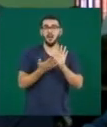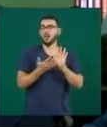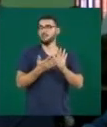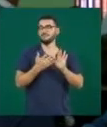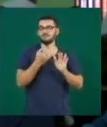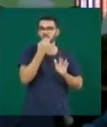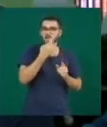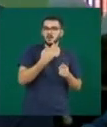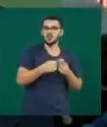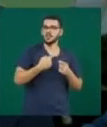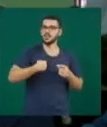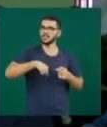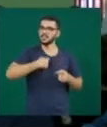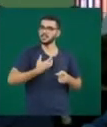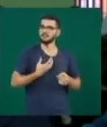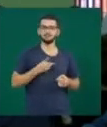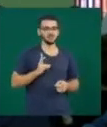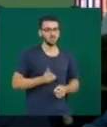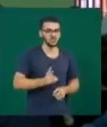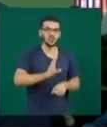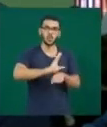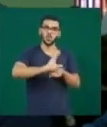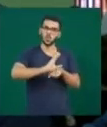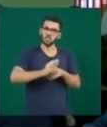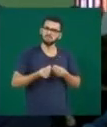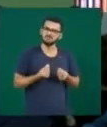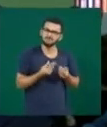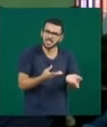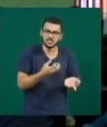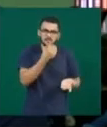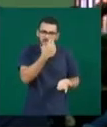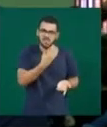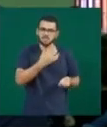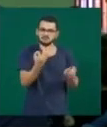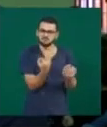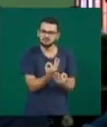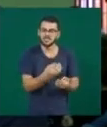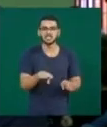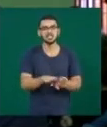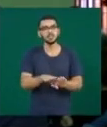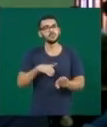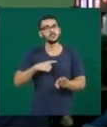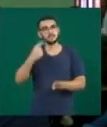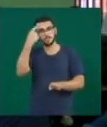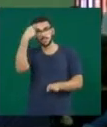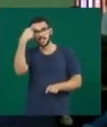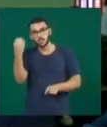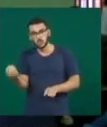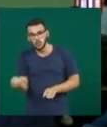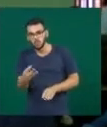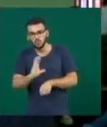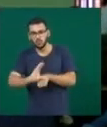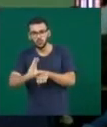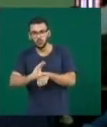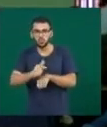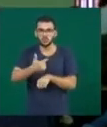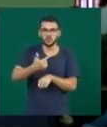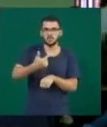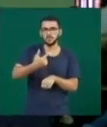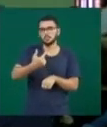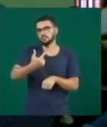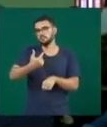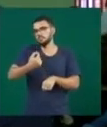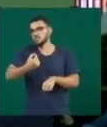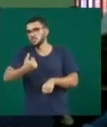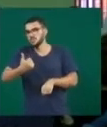ofertando curso de qualidade. Existe uma proposta de implementação de um novo curso ainda, para 2018 ou 2019.